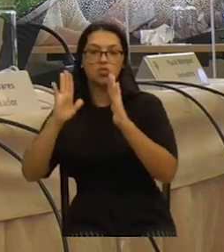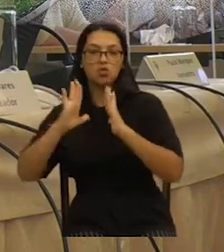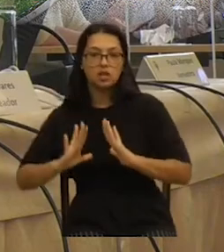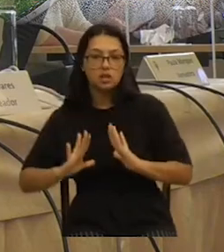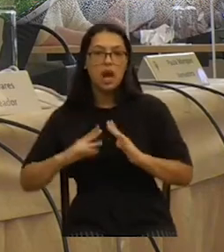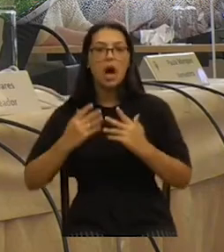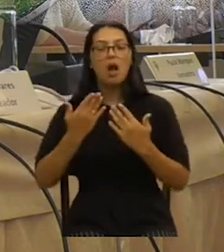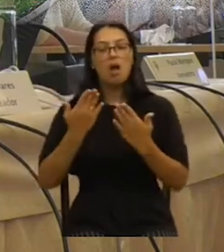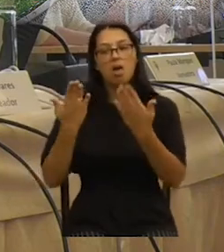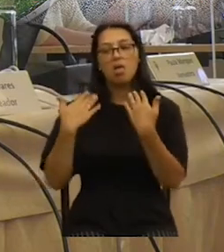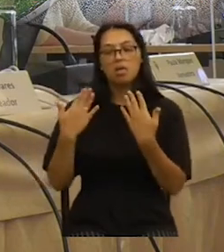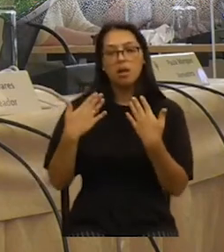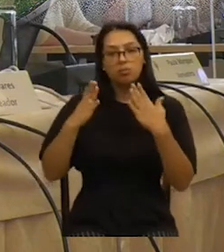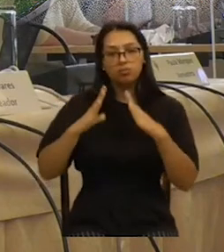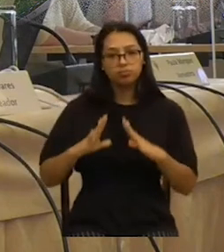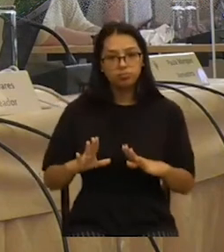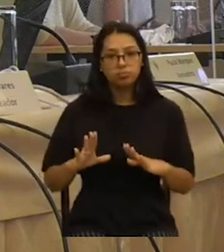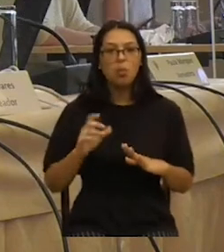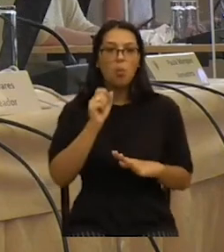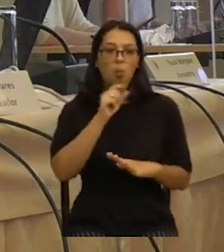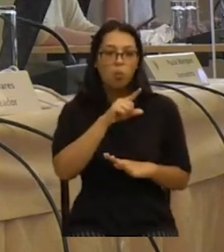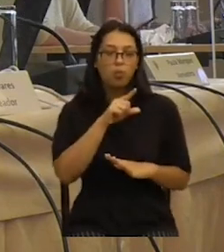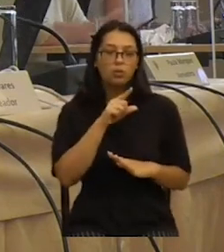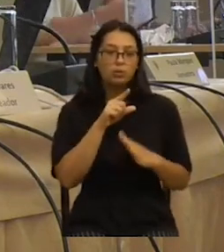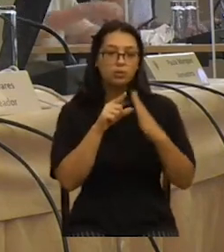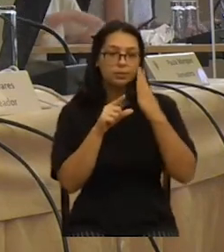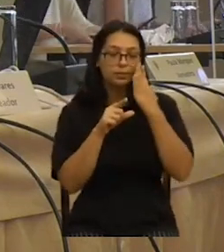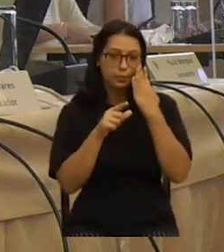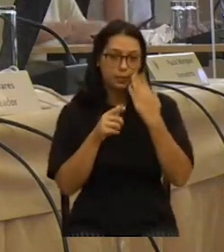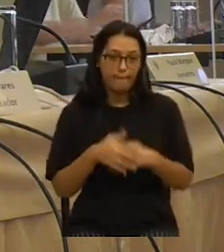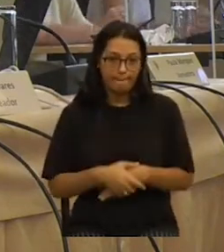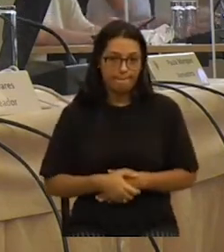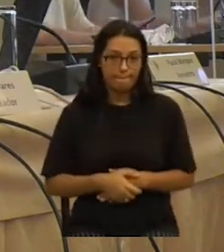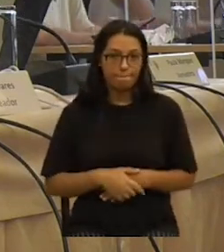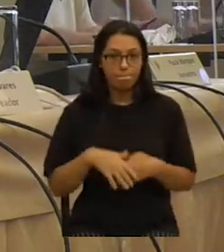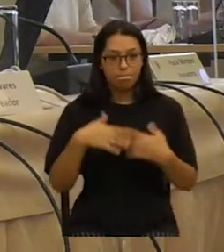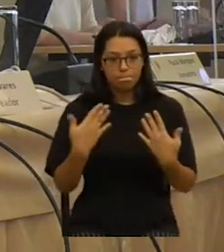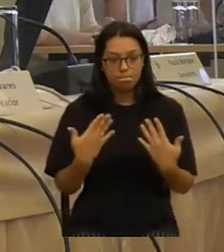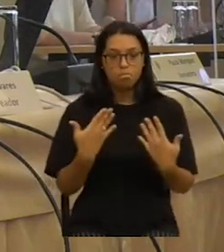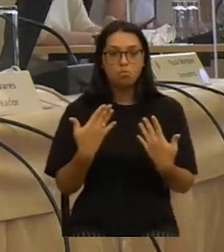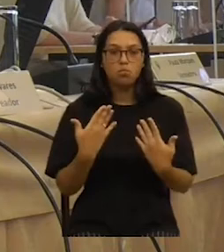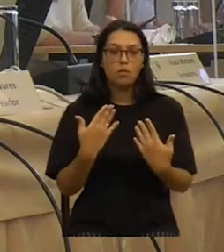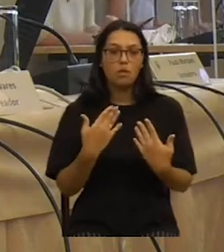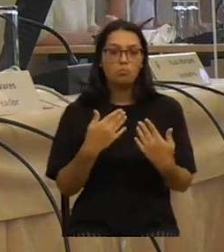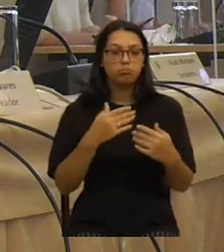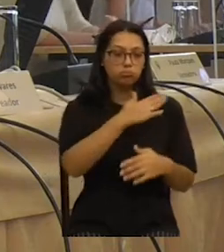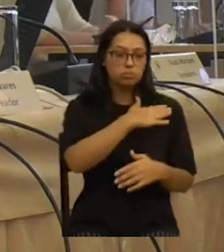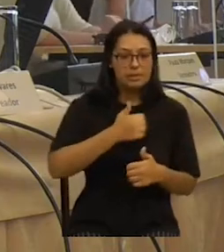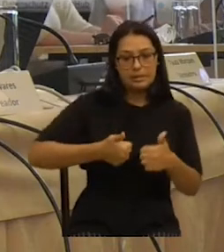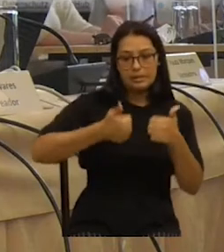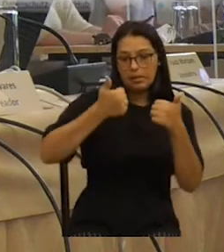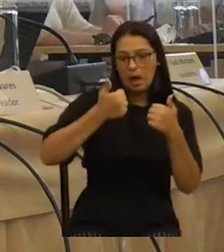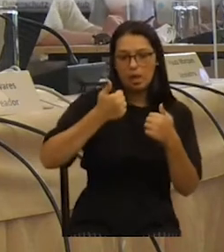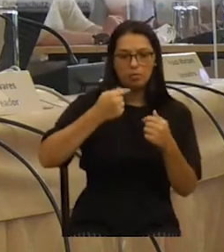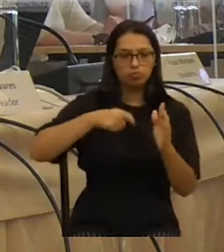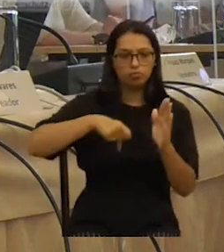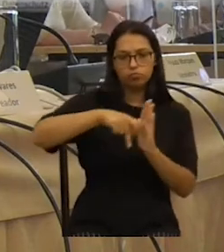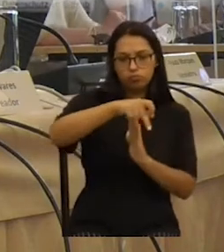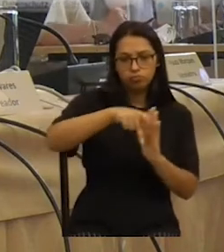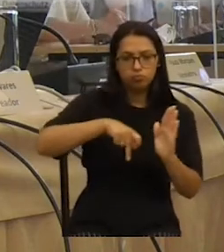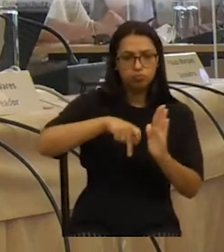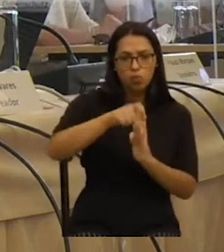descansar, possam refrescar-se e possam, periodicamente, nas suas deslocações pela cidade,